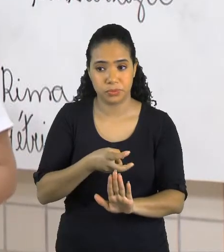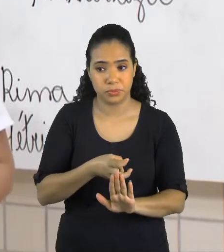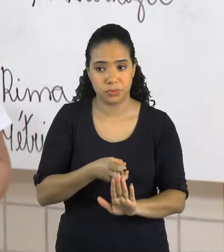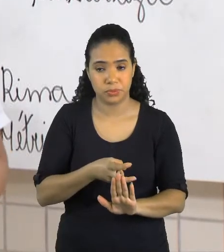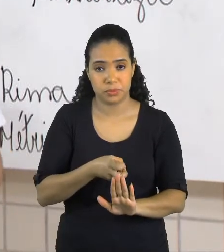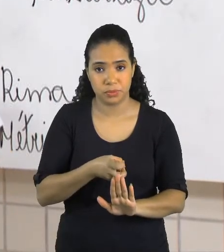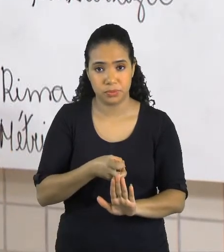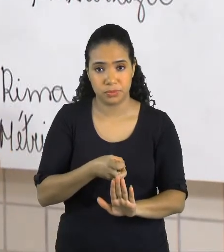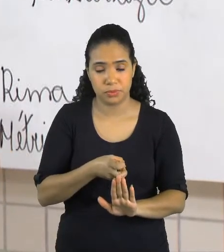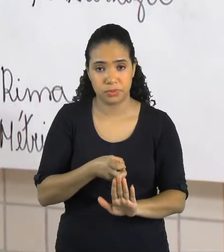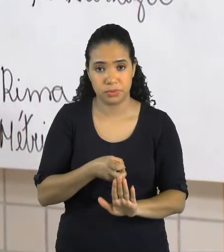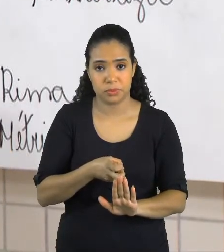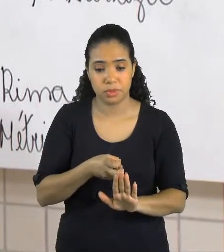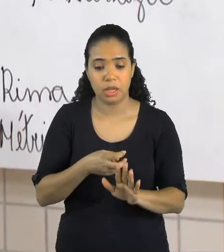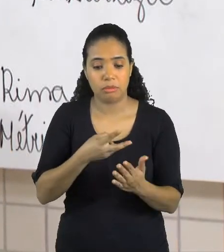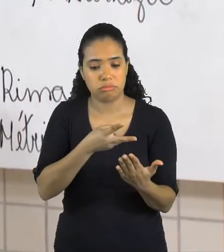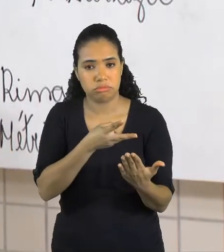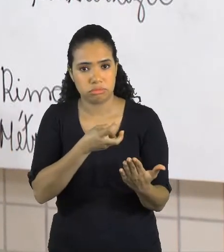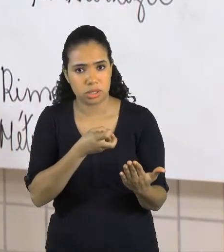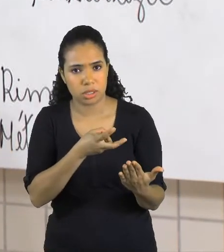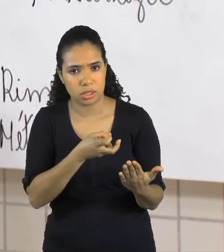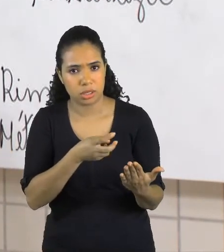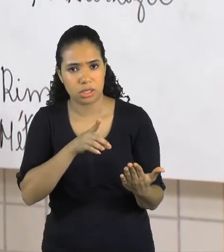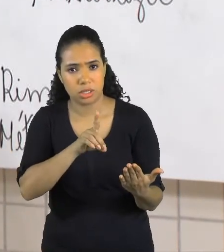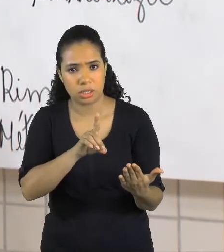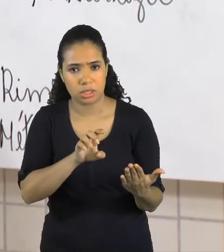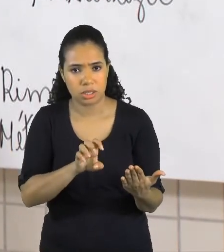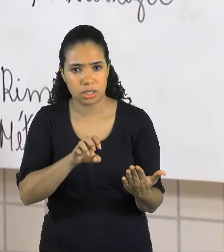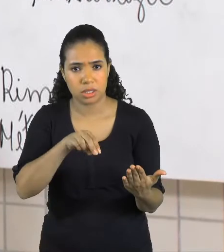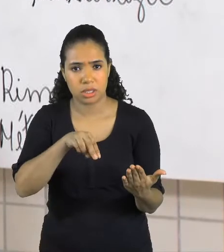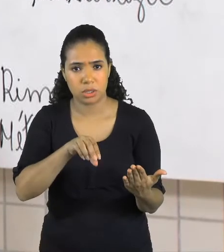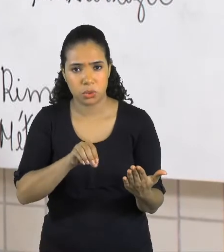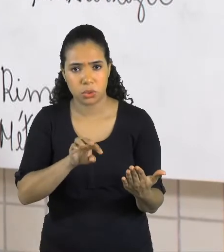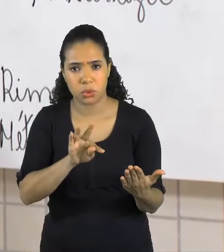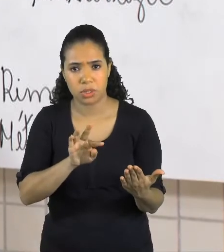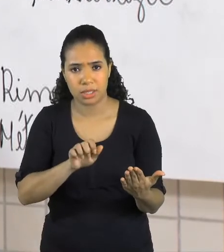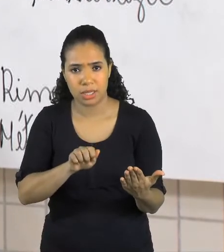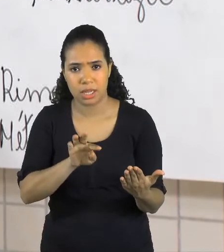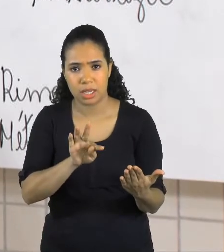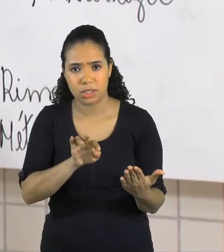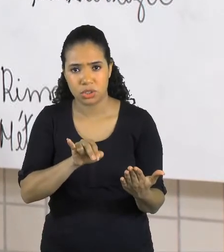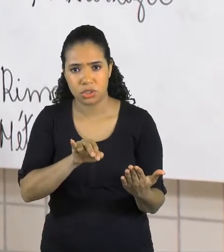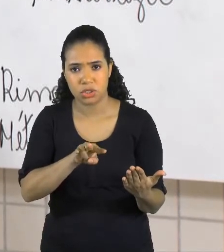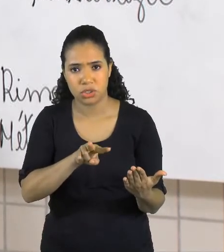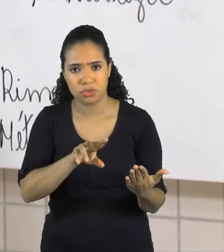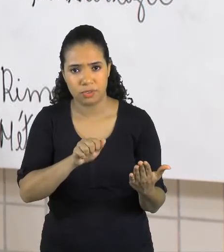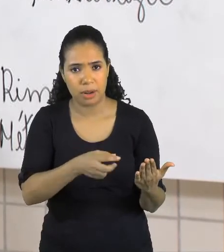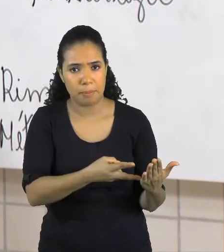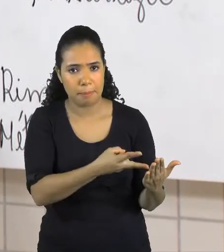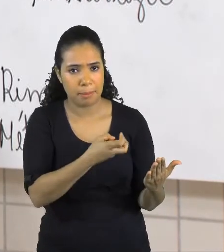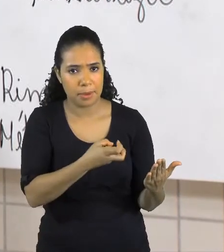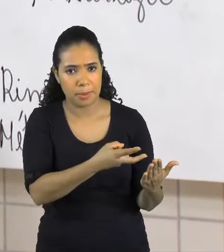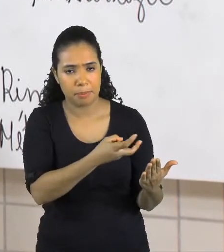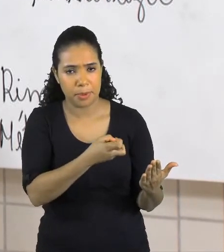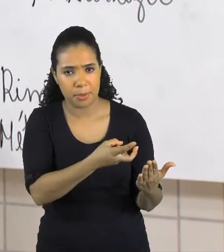São formas de linguagem. A linguagem denotativa é uma linguagem no sentido literal.